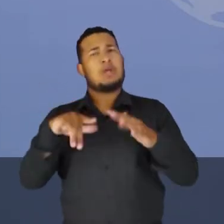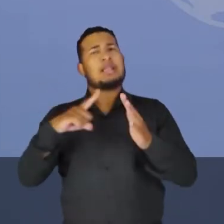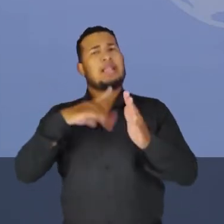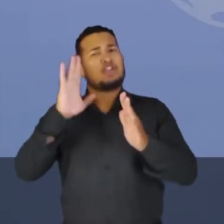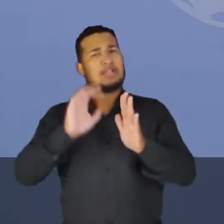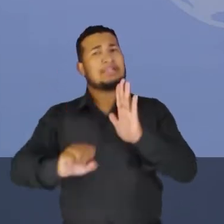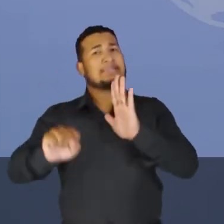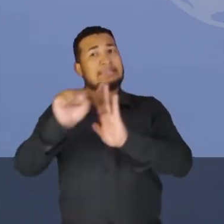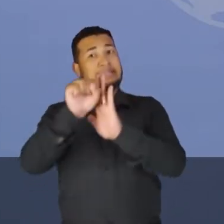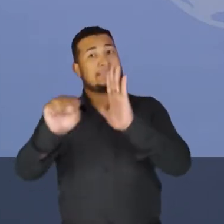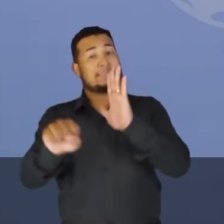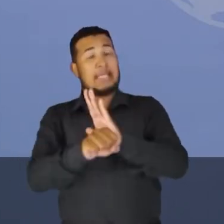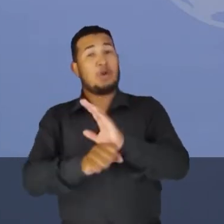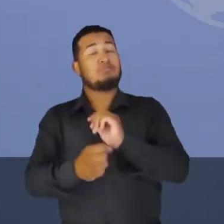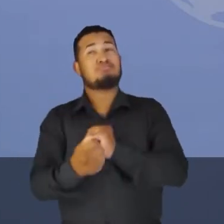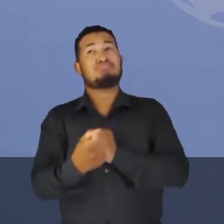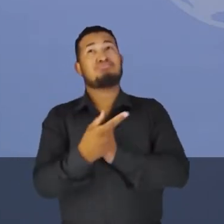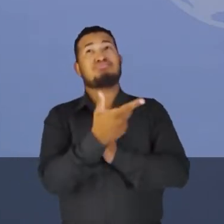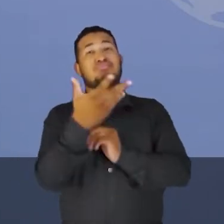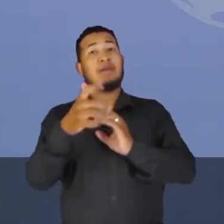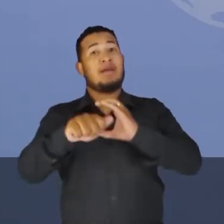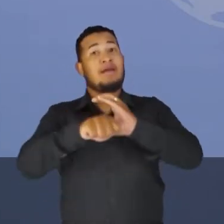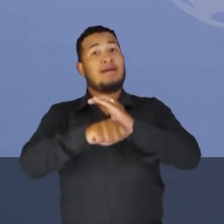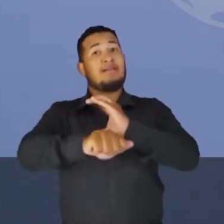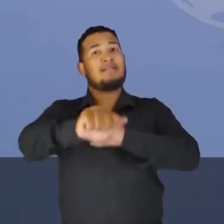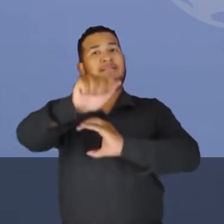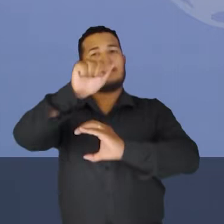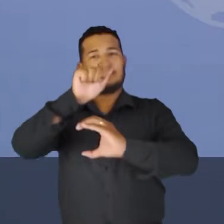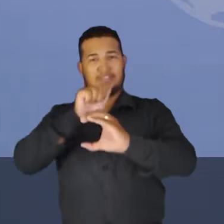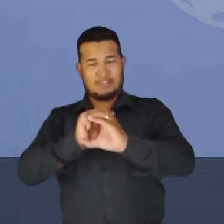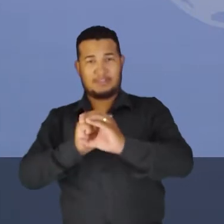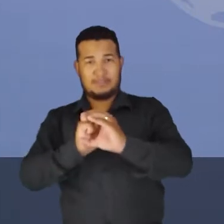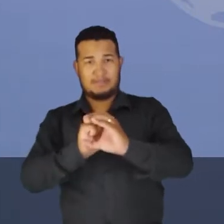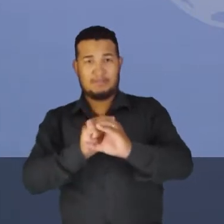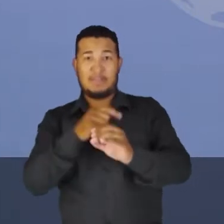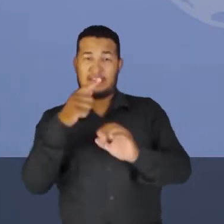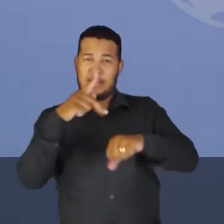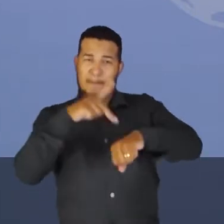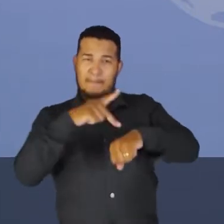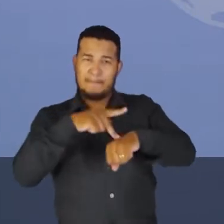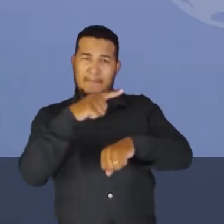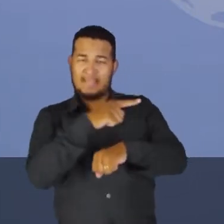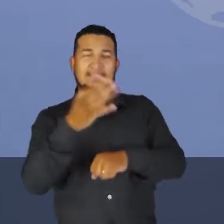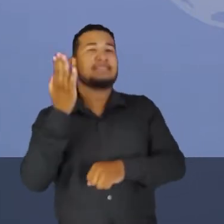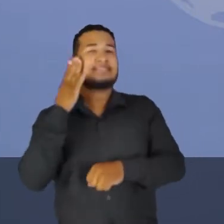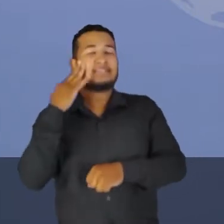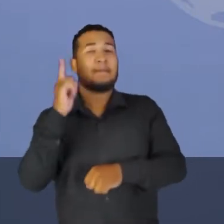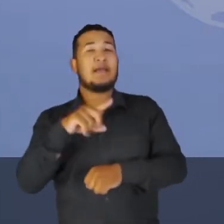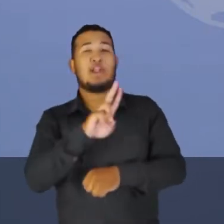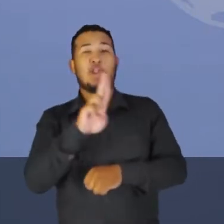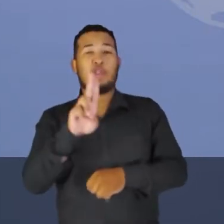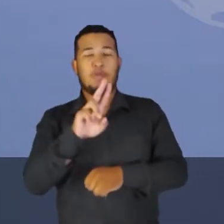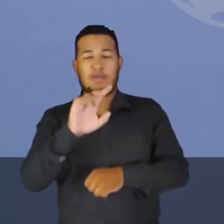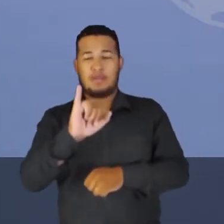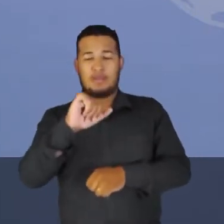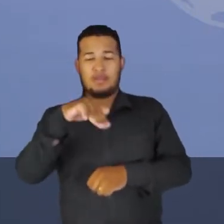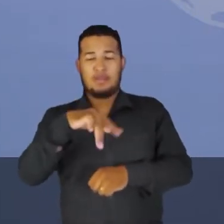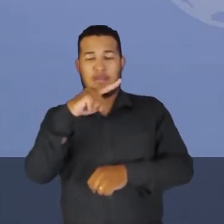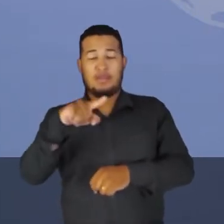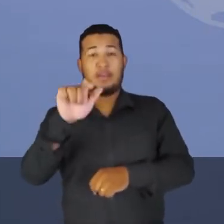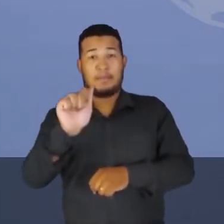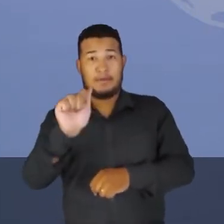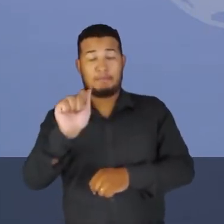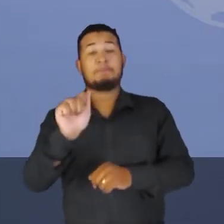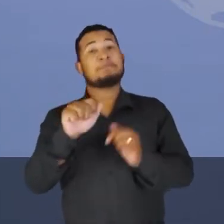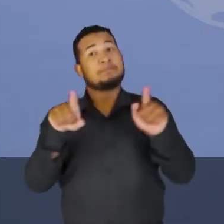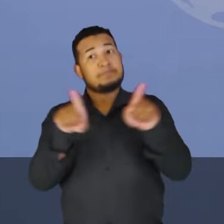antes de Cristo. Esta rocha, que hoje sabemos que é um imã natural, também era